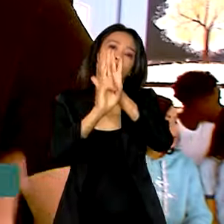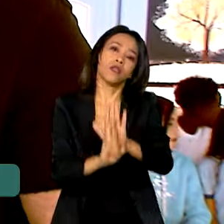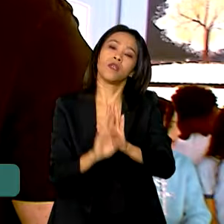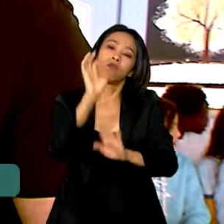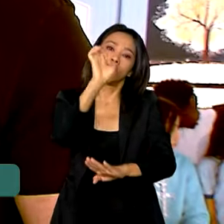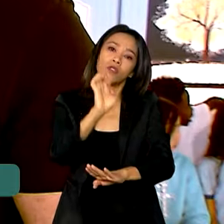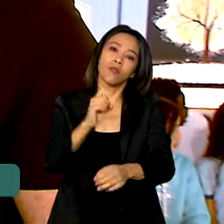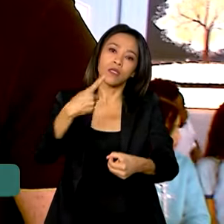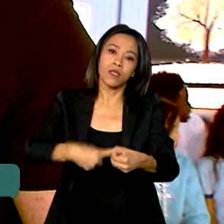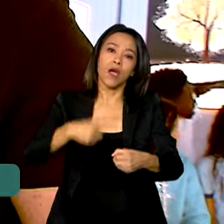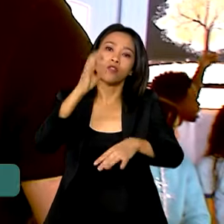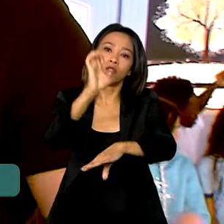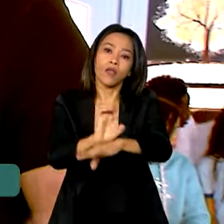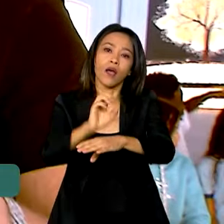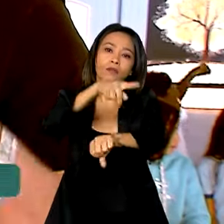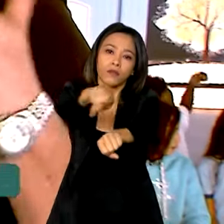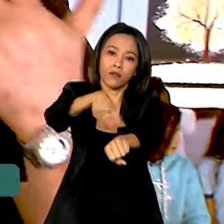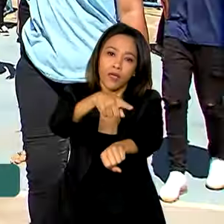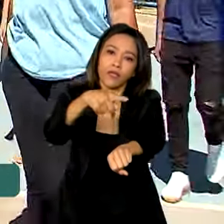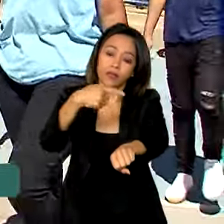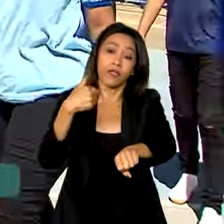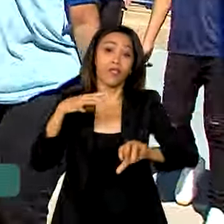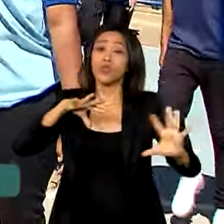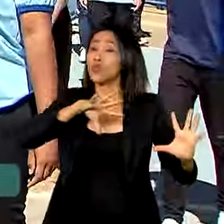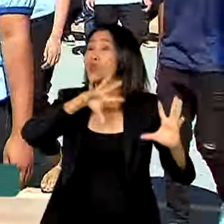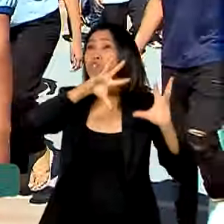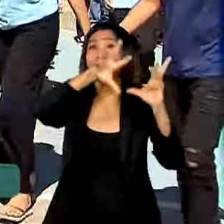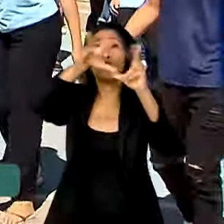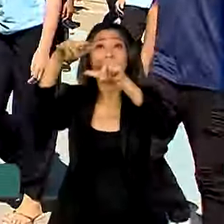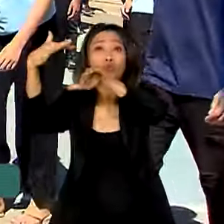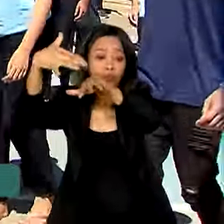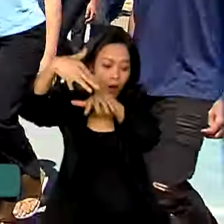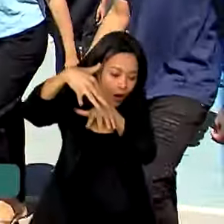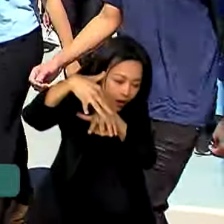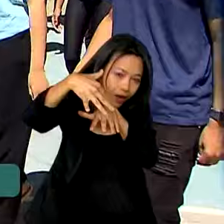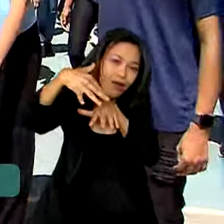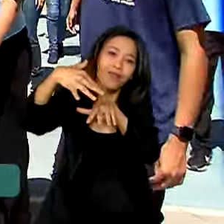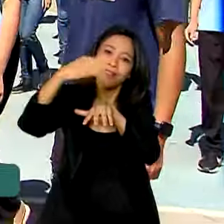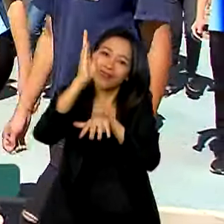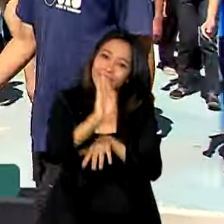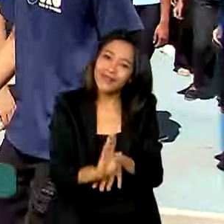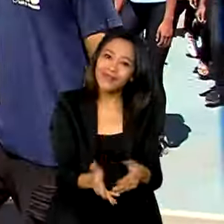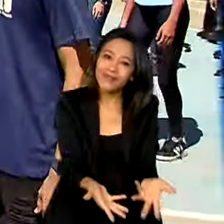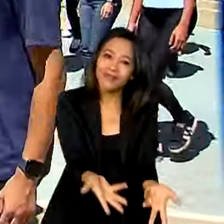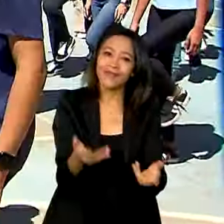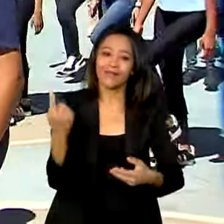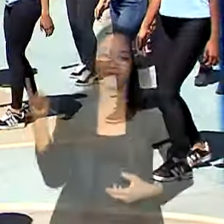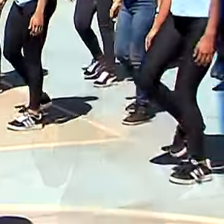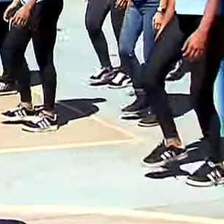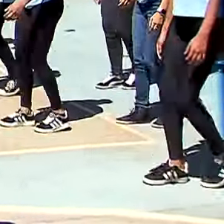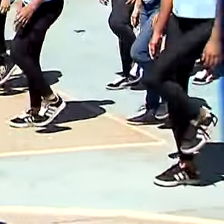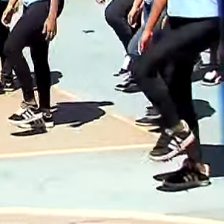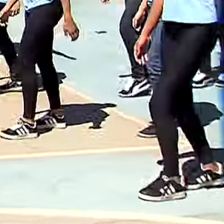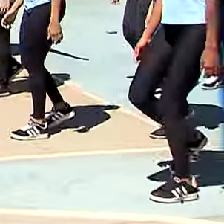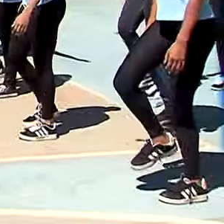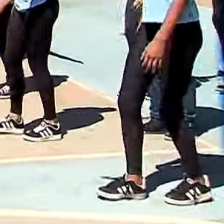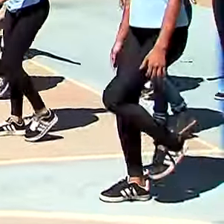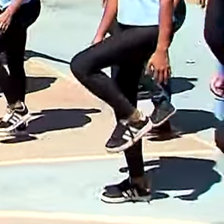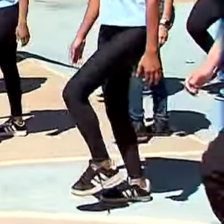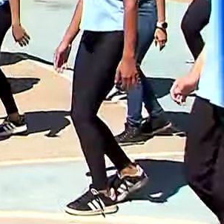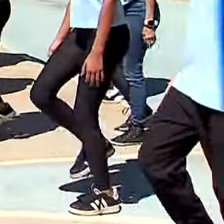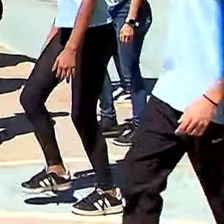estado, um país, né? Onde todo mundo, do mundo todo, vai assistir. Alinhamento, cobertura! Alinhamento,